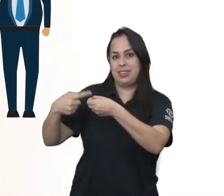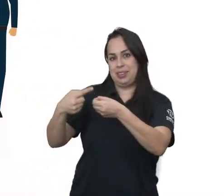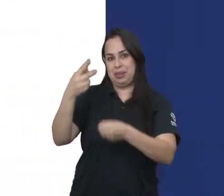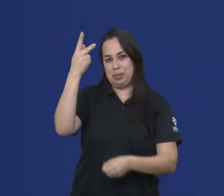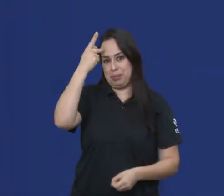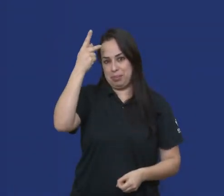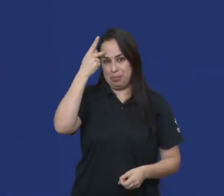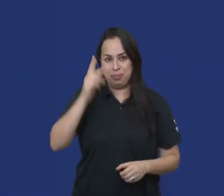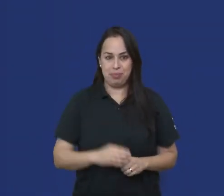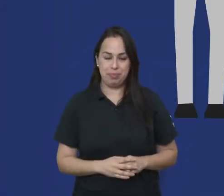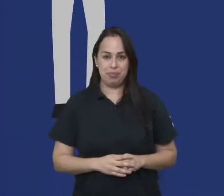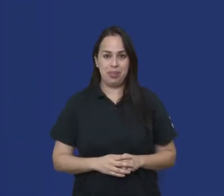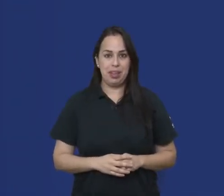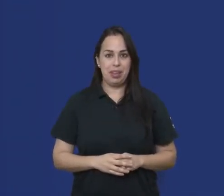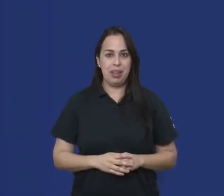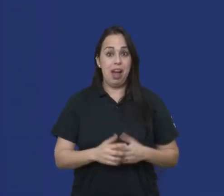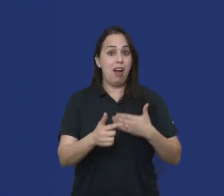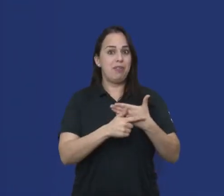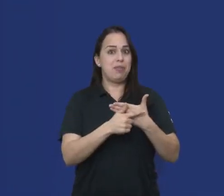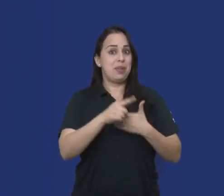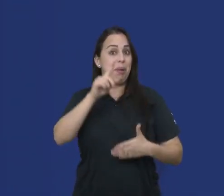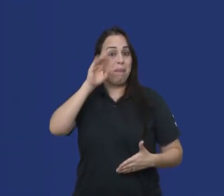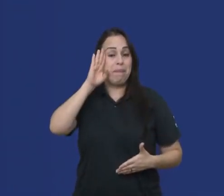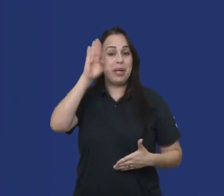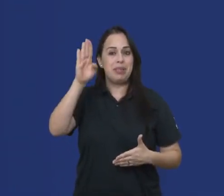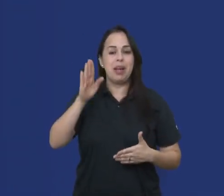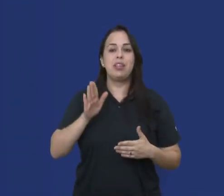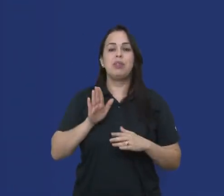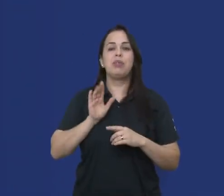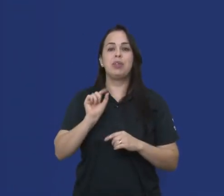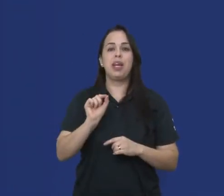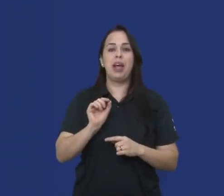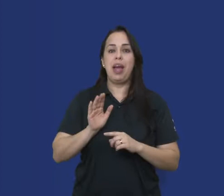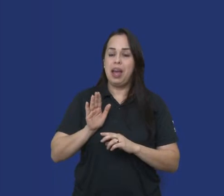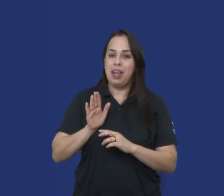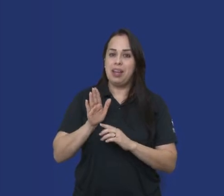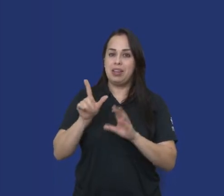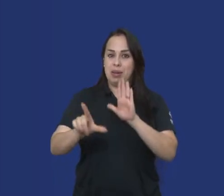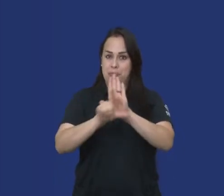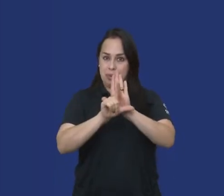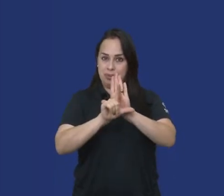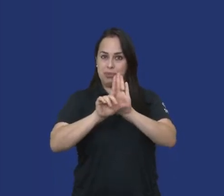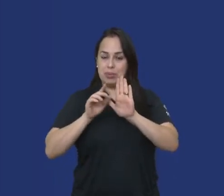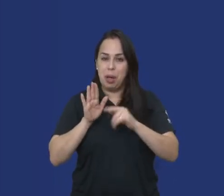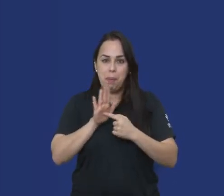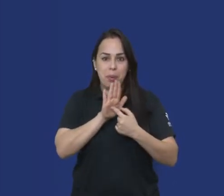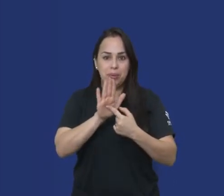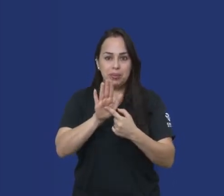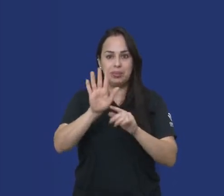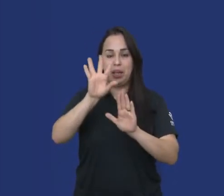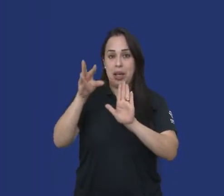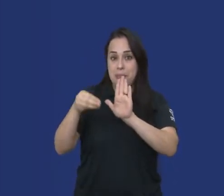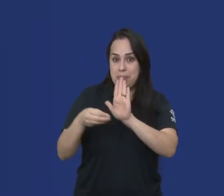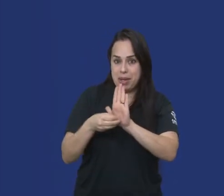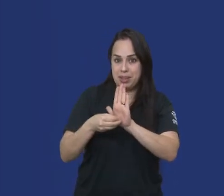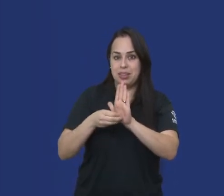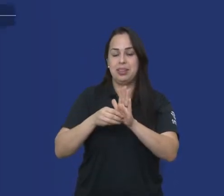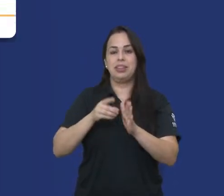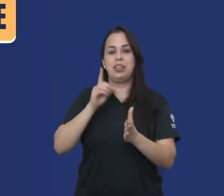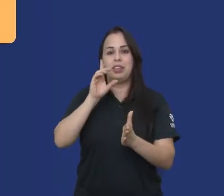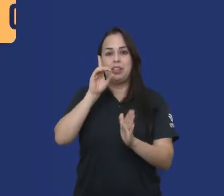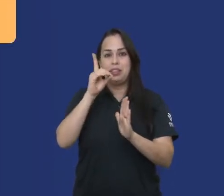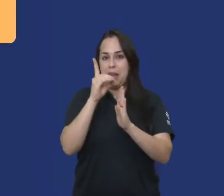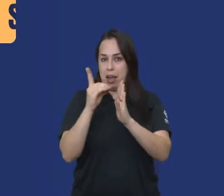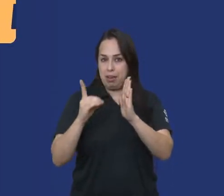A função principal de um deputado estadual é de apresentar projetos de leis, emendas à Constituição Estadual,